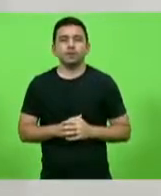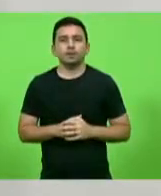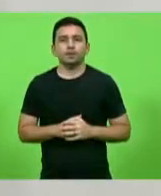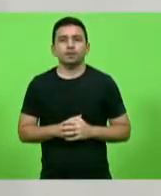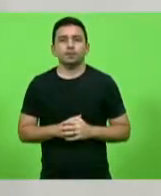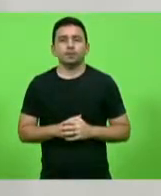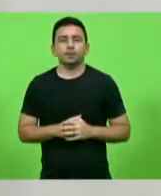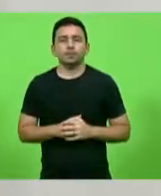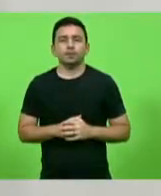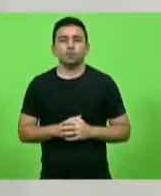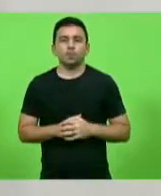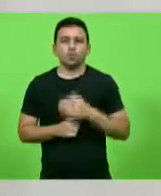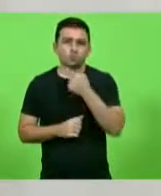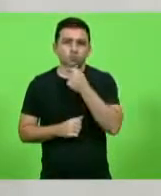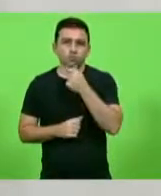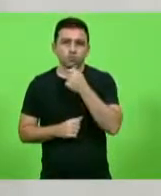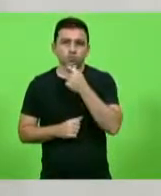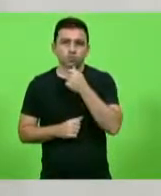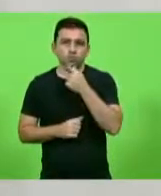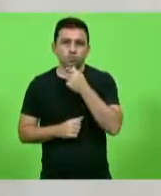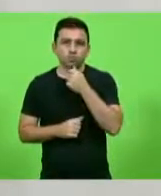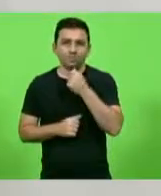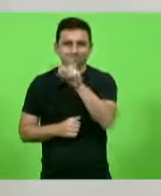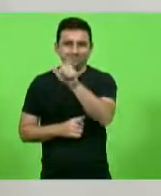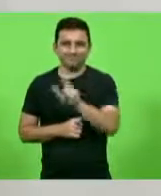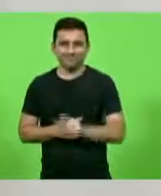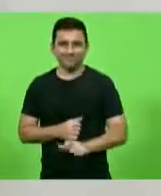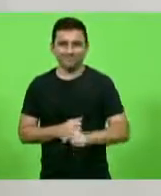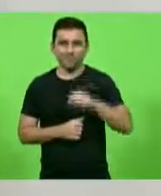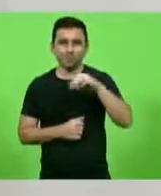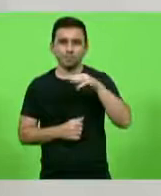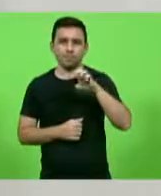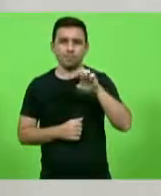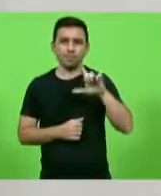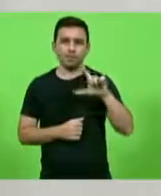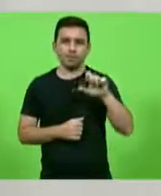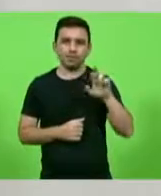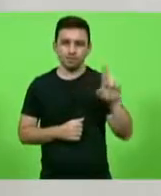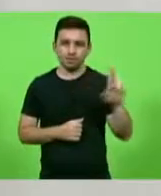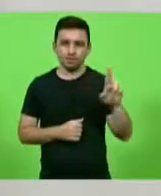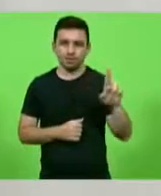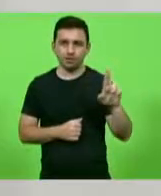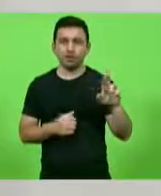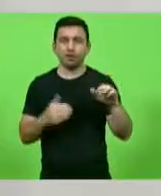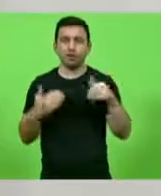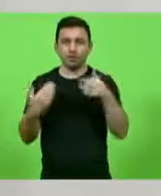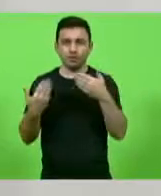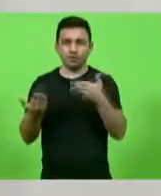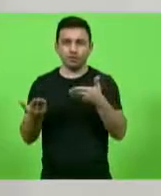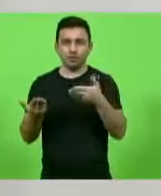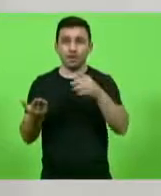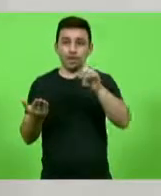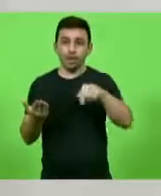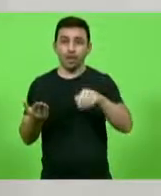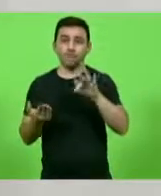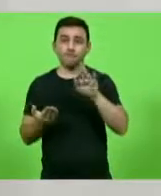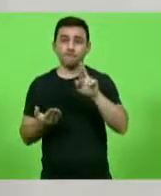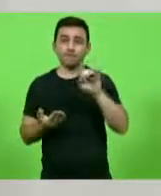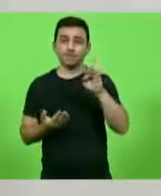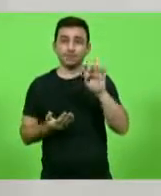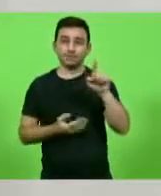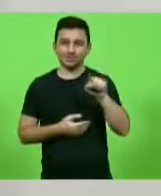Johann Friedrich Theodor Müller, só podia ser alemão mesmo, esse é o tal do Fritz Müller.